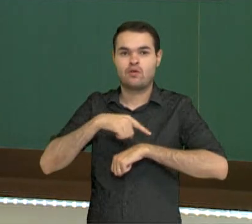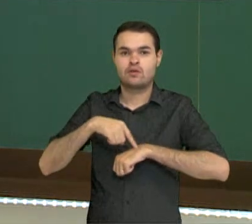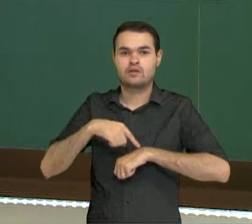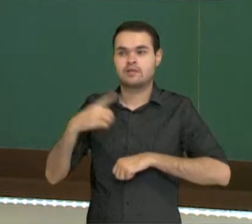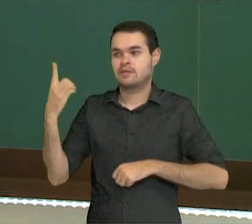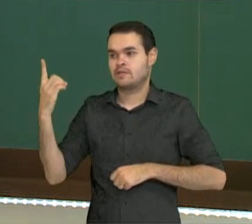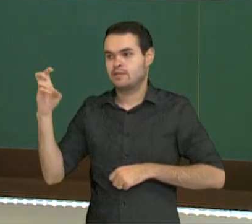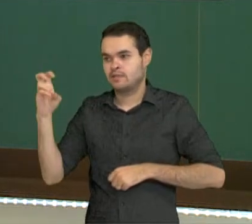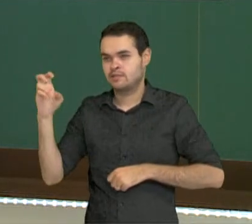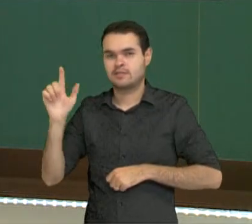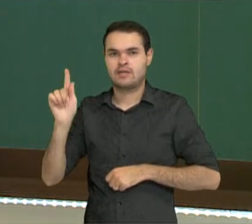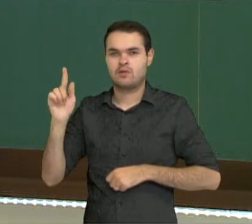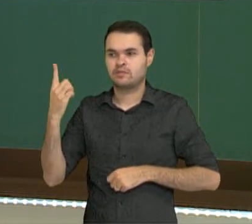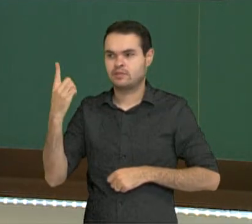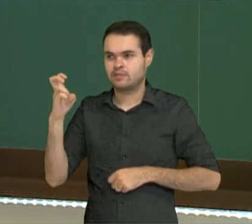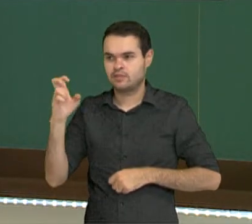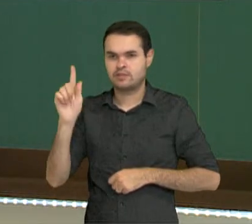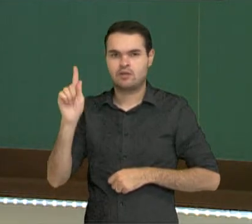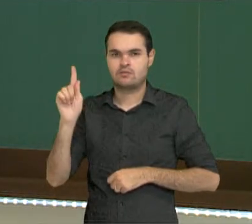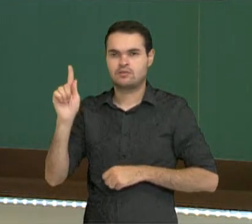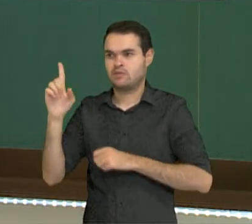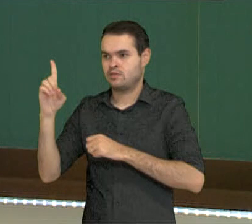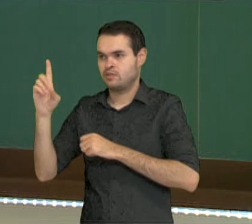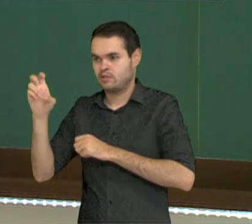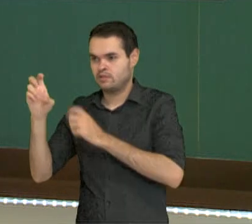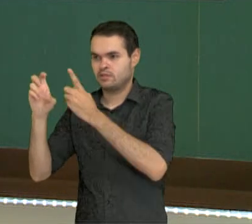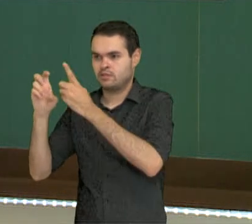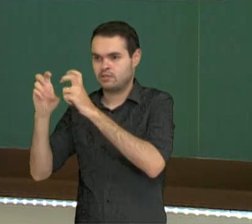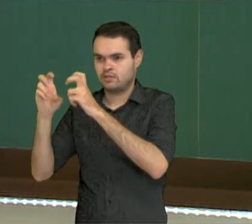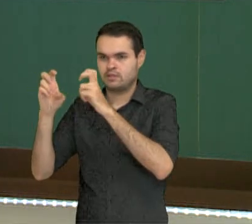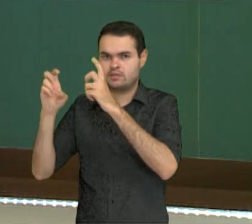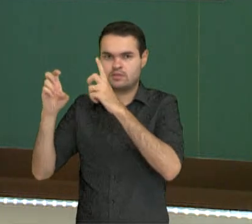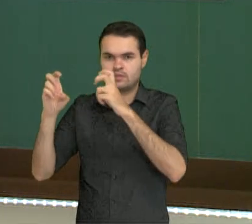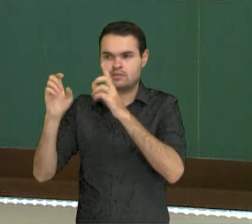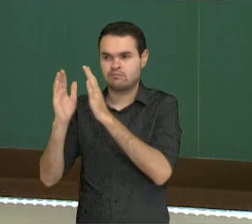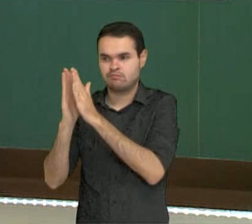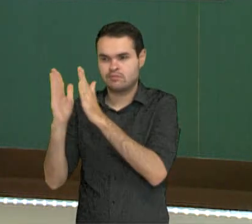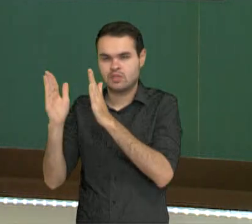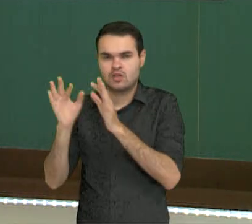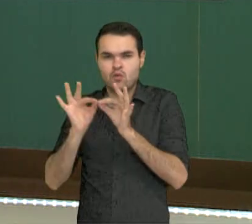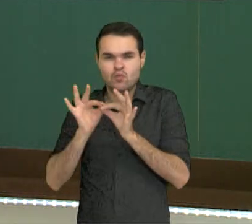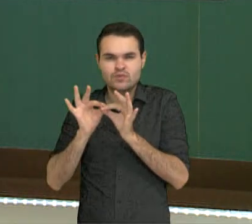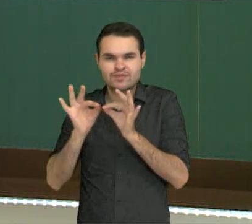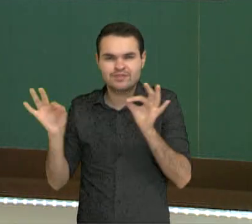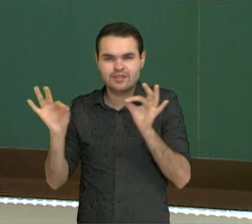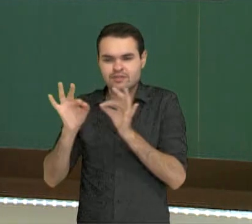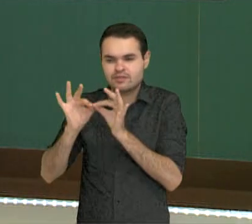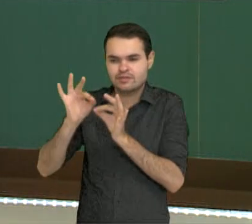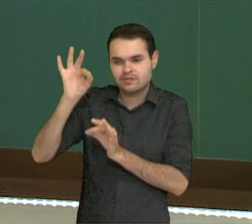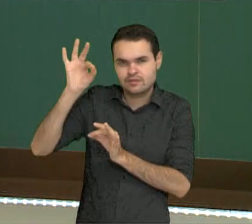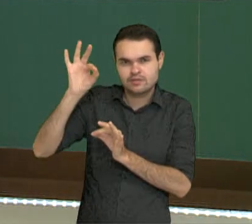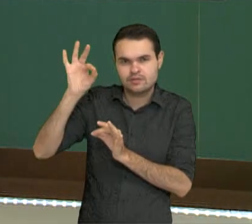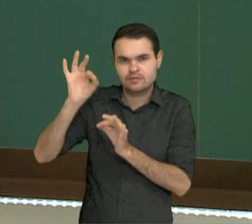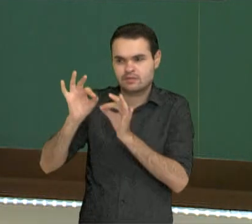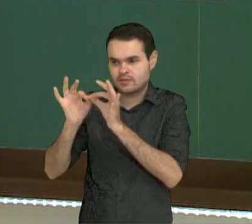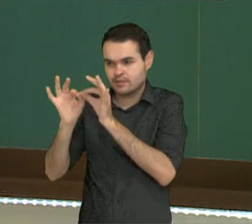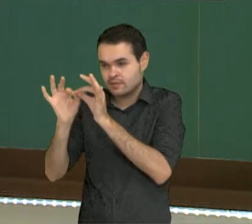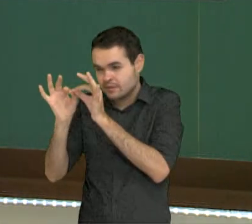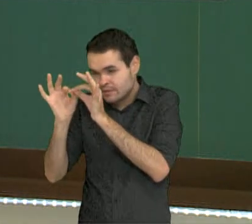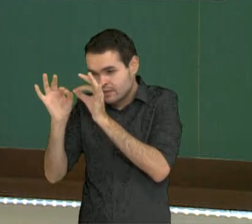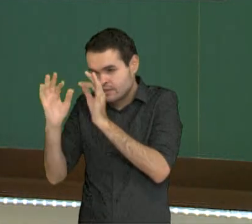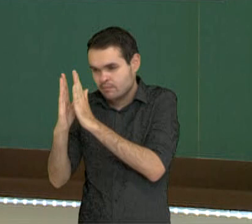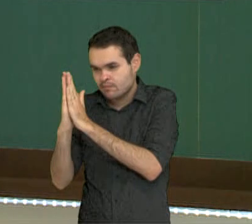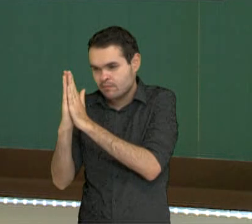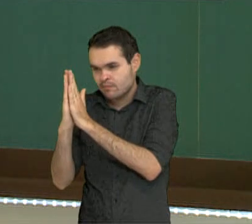15 em 15 graus. Cada fuso horário tem uma distância aproximada ali no sentido leste-oeste de 1.700